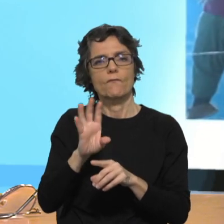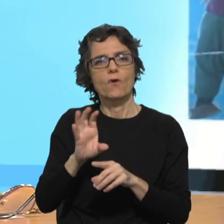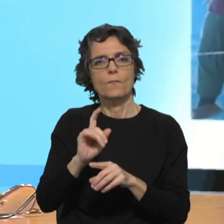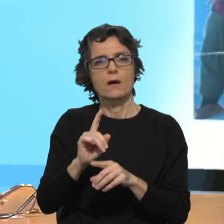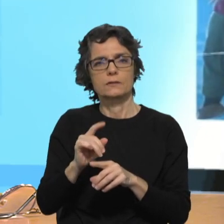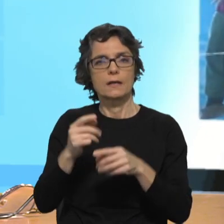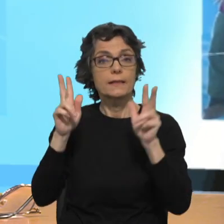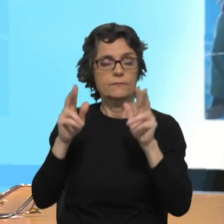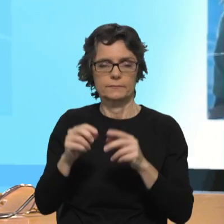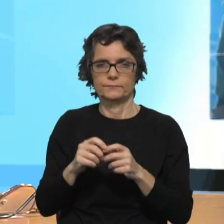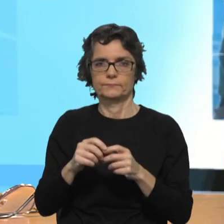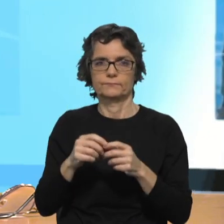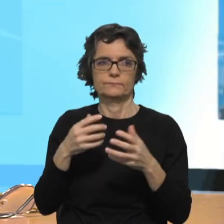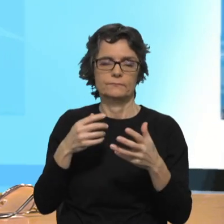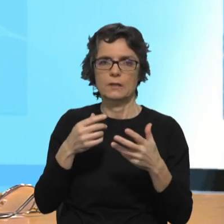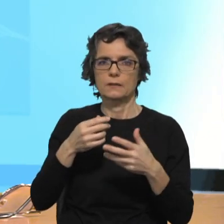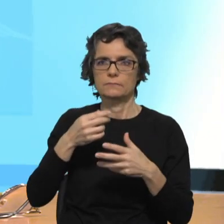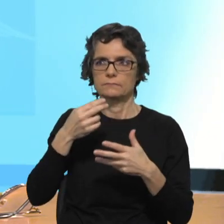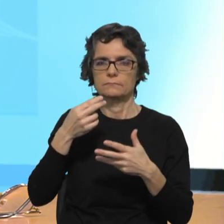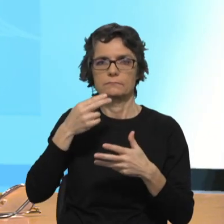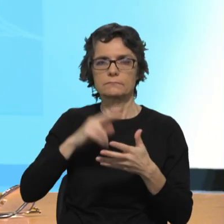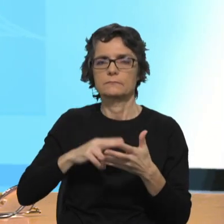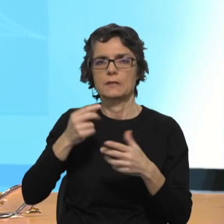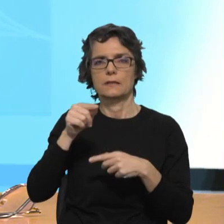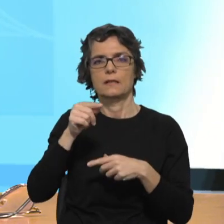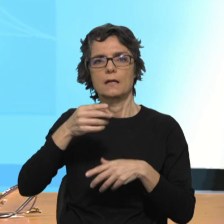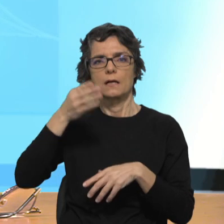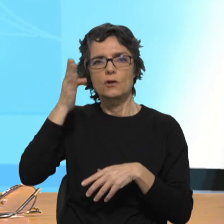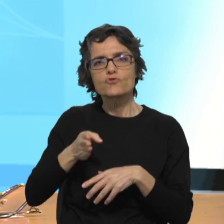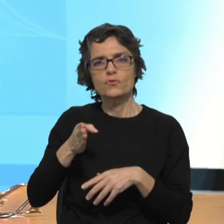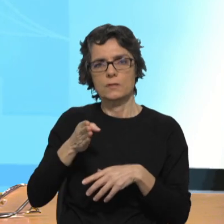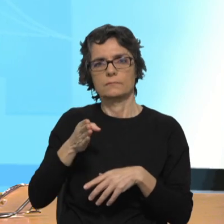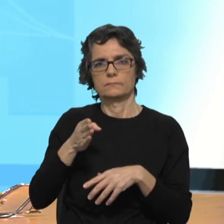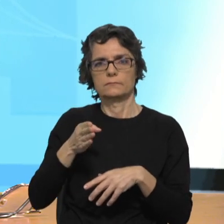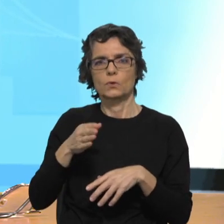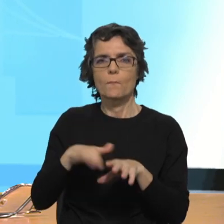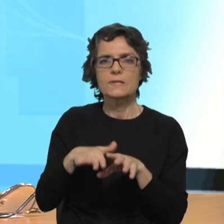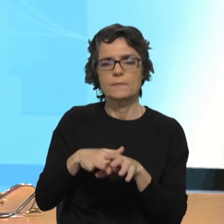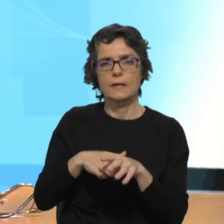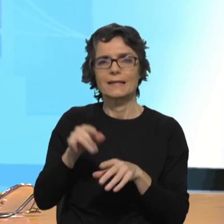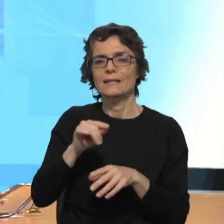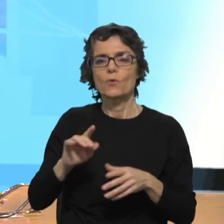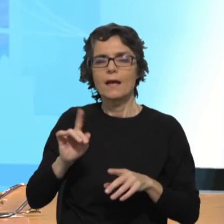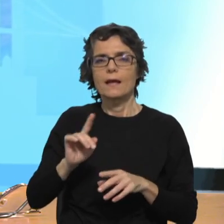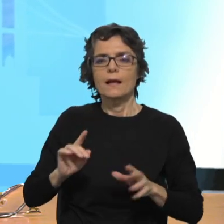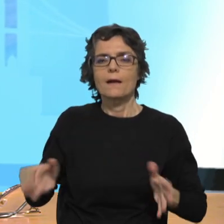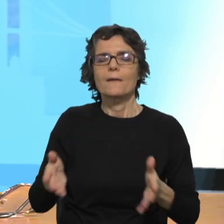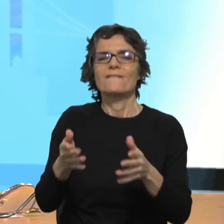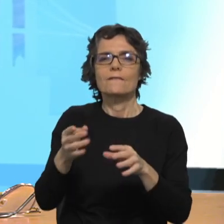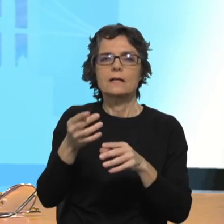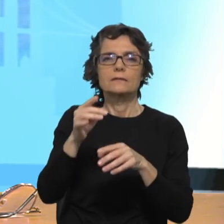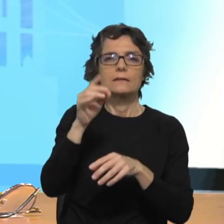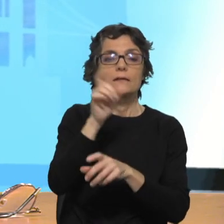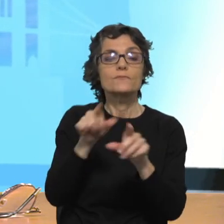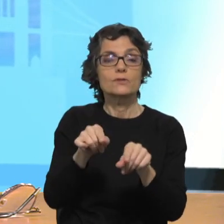sincera, justa, participada e, mais do que motivar os eleitores, eu queria destacar-se, calhar,